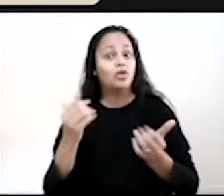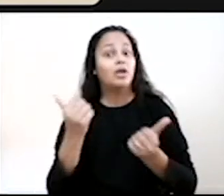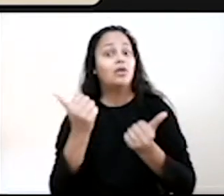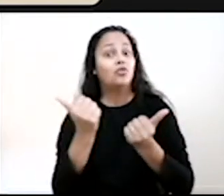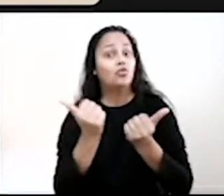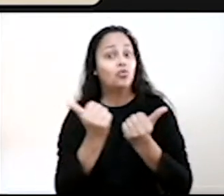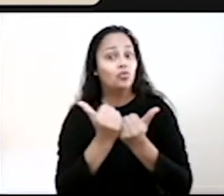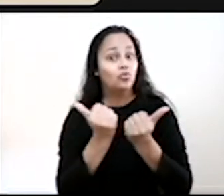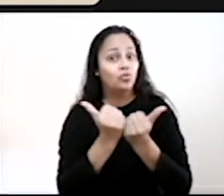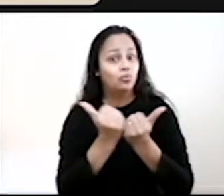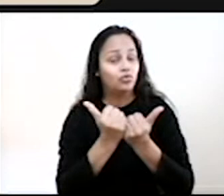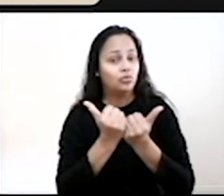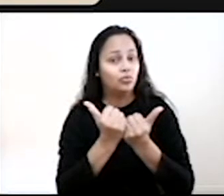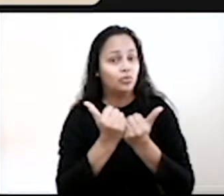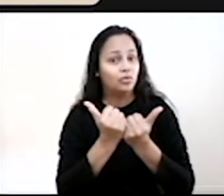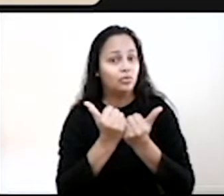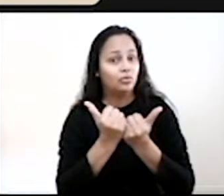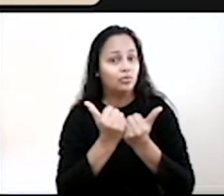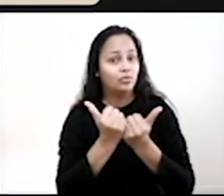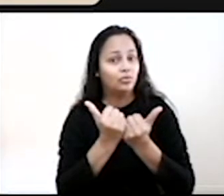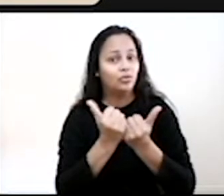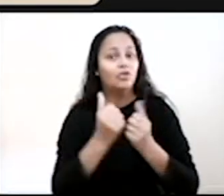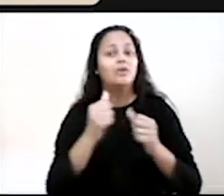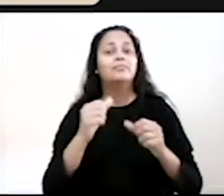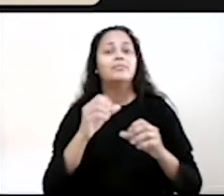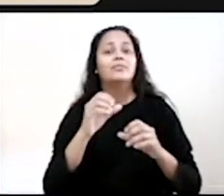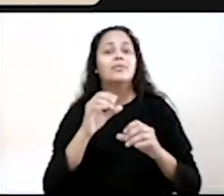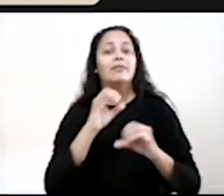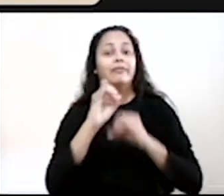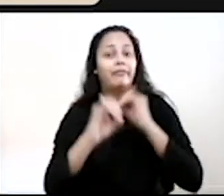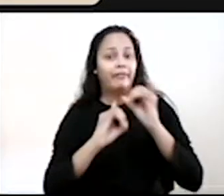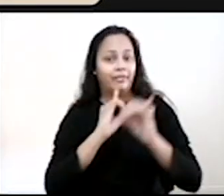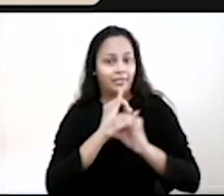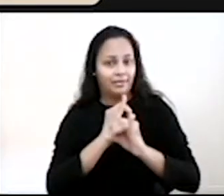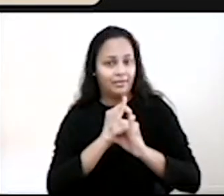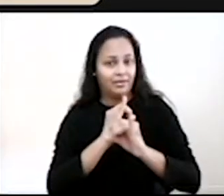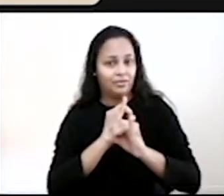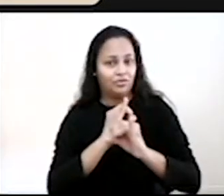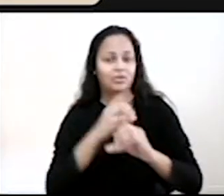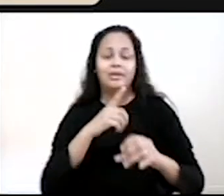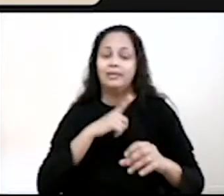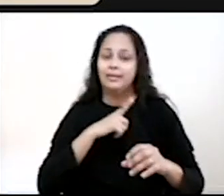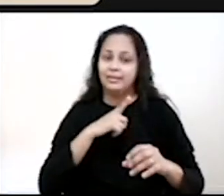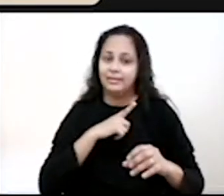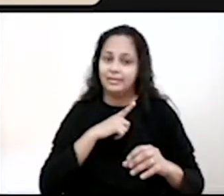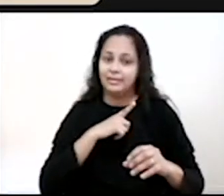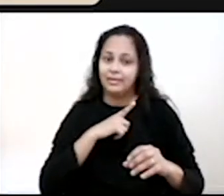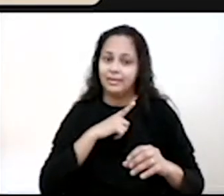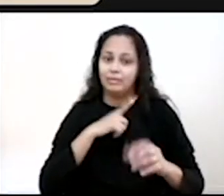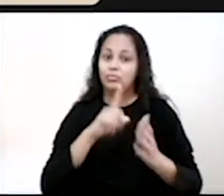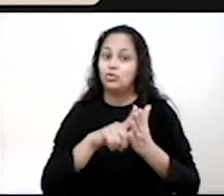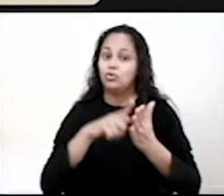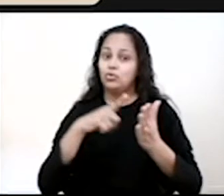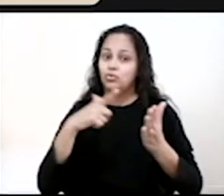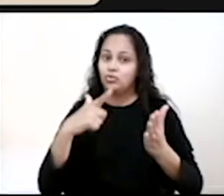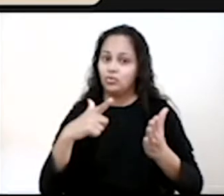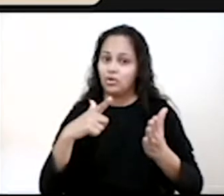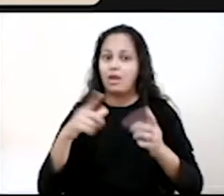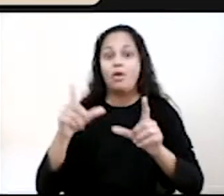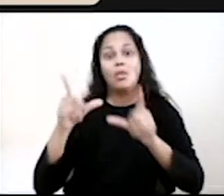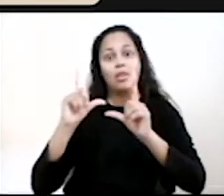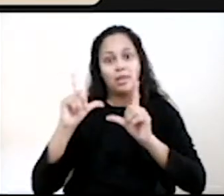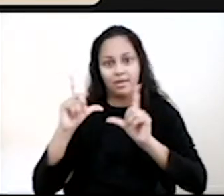substituído pelo jornal online. Então, é aquele jornal que nós temos na internet. Mas também temos ainda o jornal